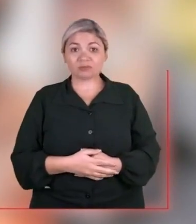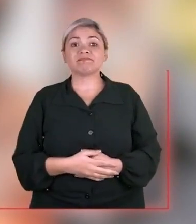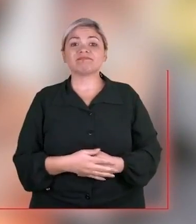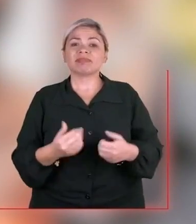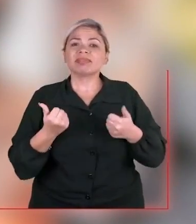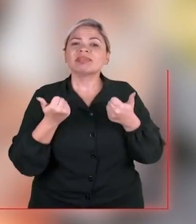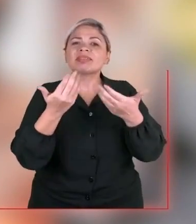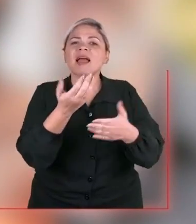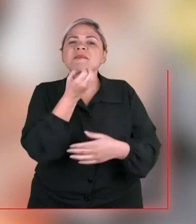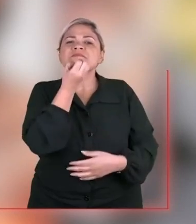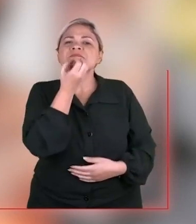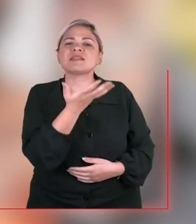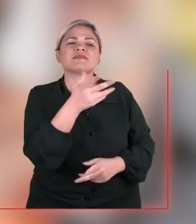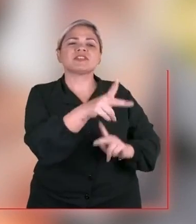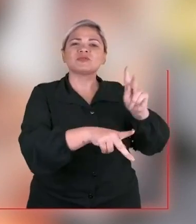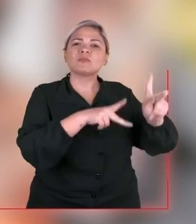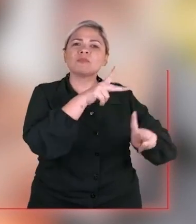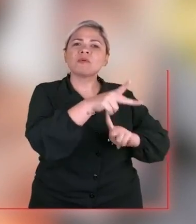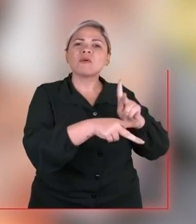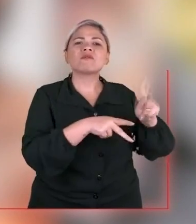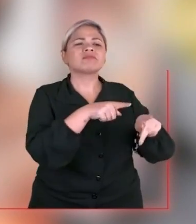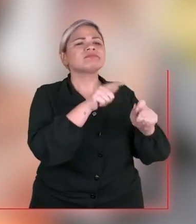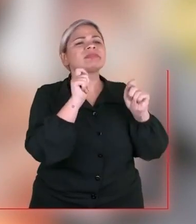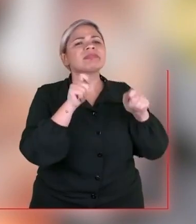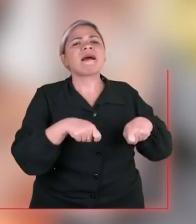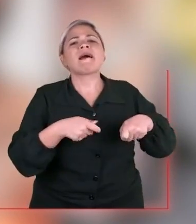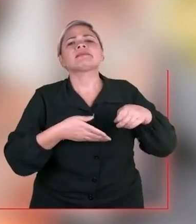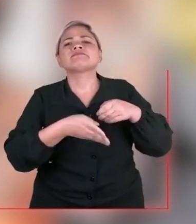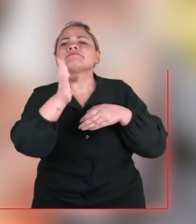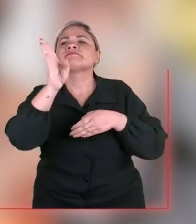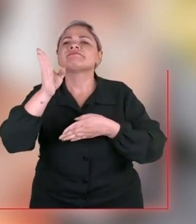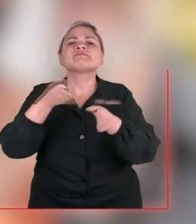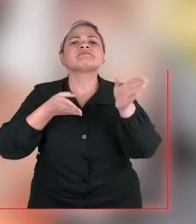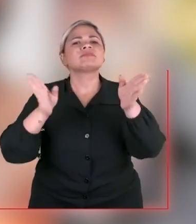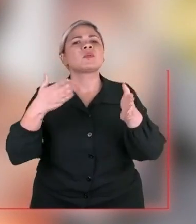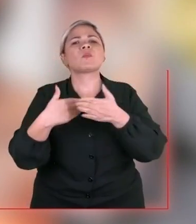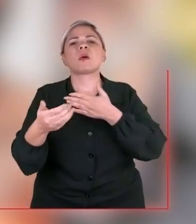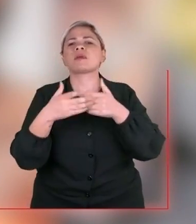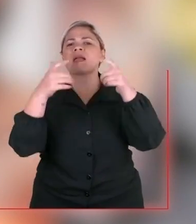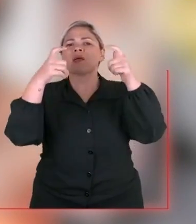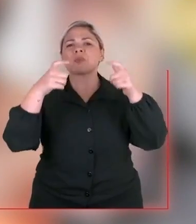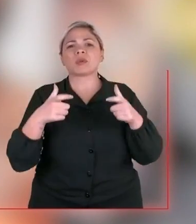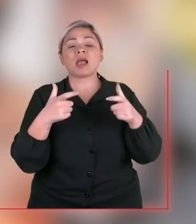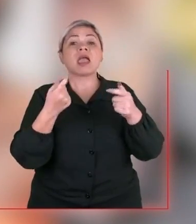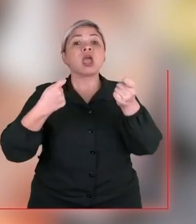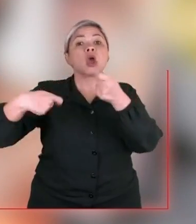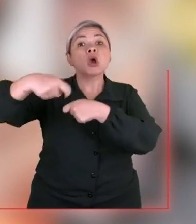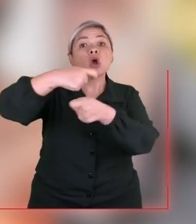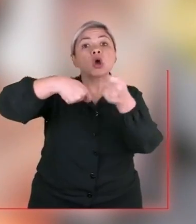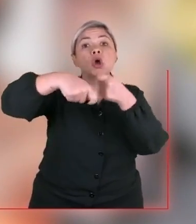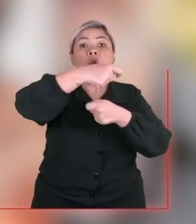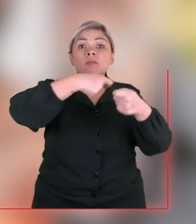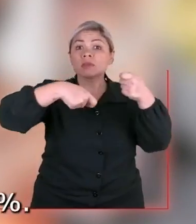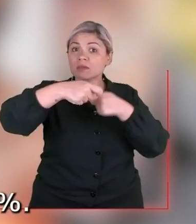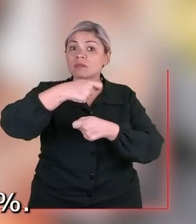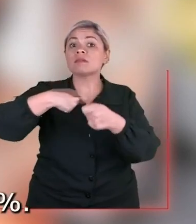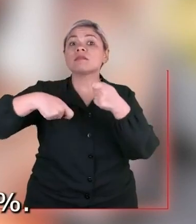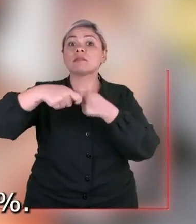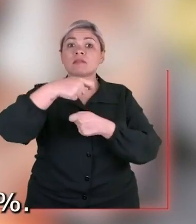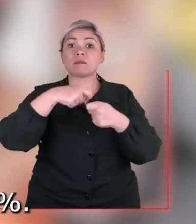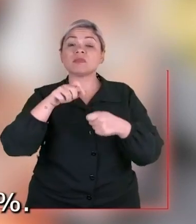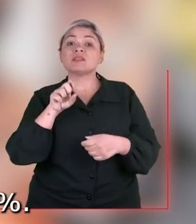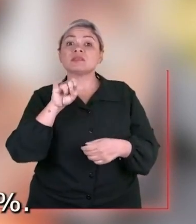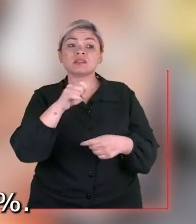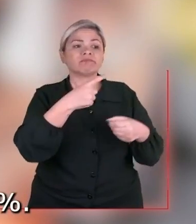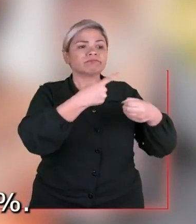social e a população passa a ter mais acesso à cidade, aquecendo também a economia. Em todos os municípios em que a